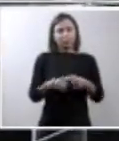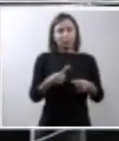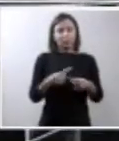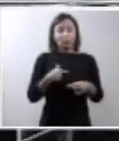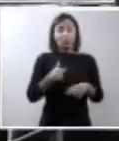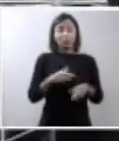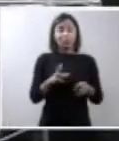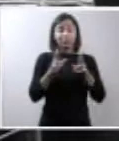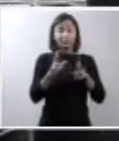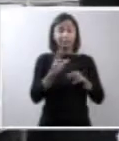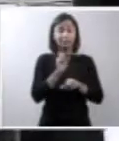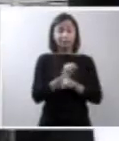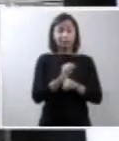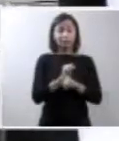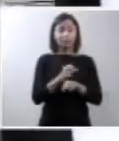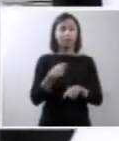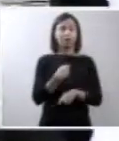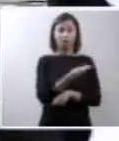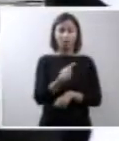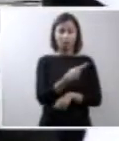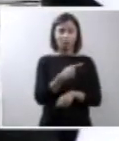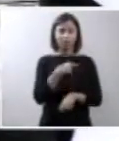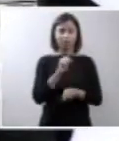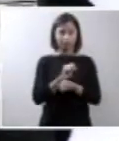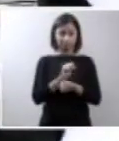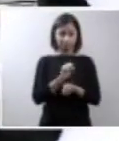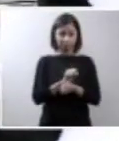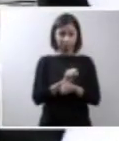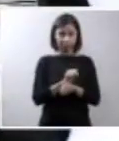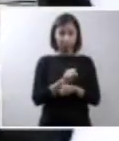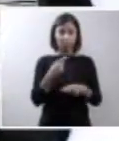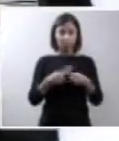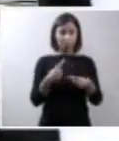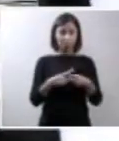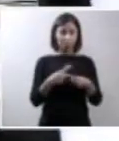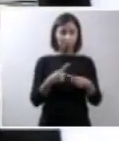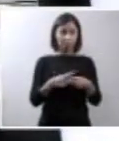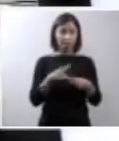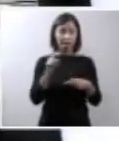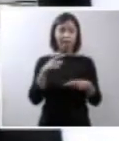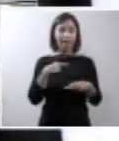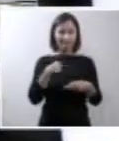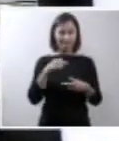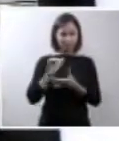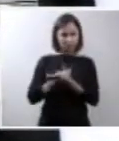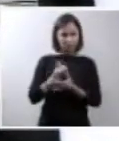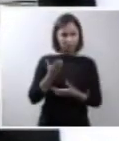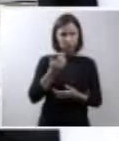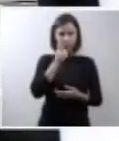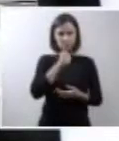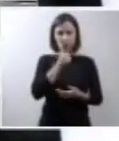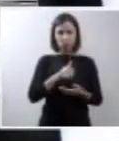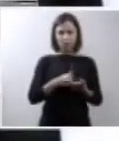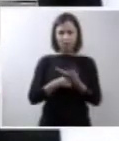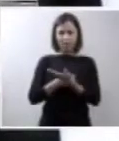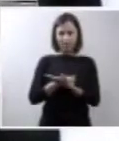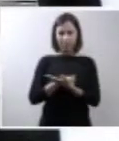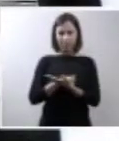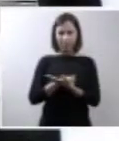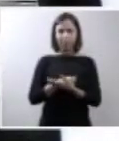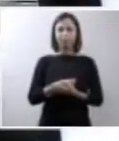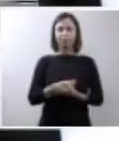esperado por mim e por ela pois quando ela é filha ela é a terceira filha e